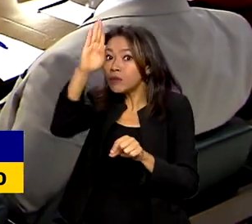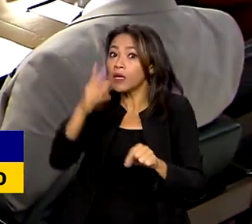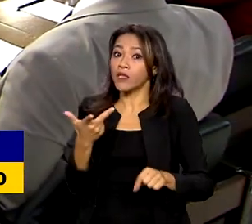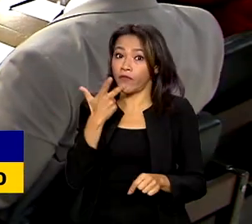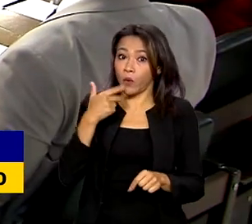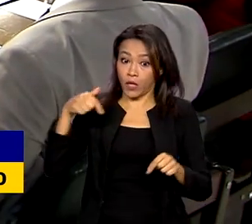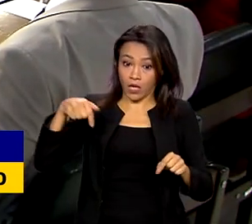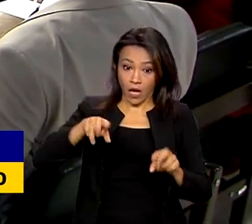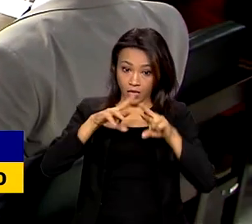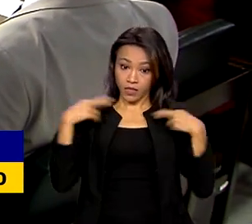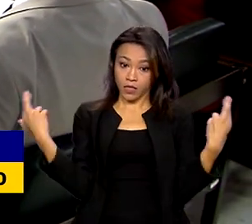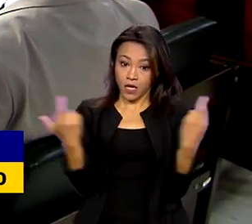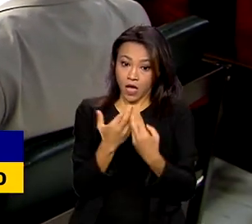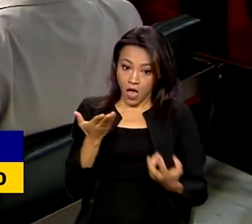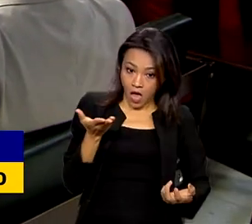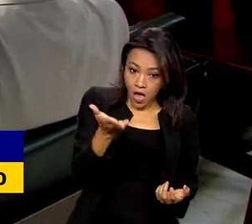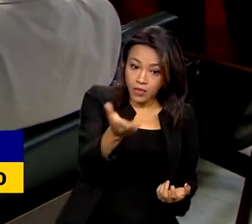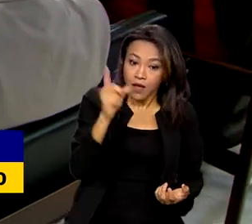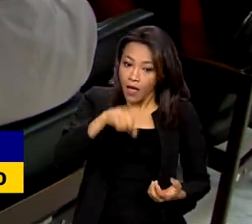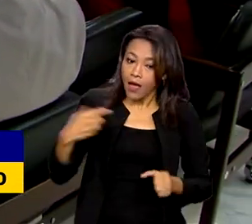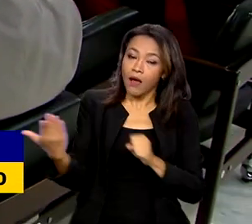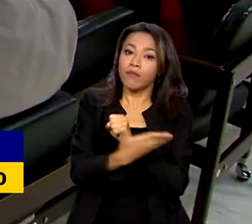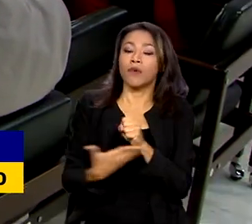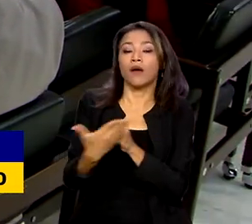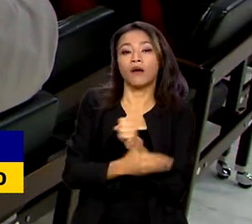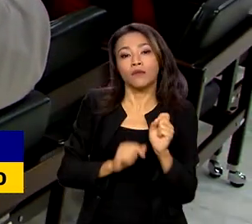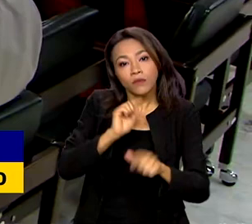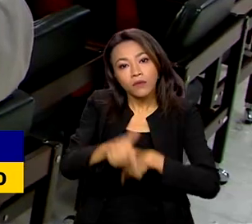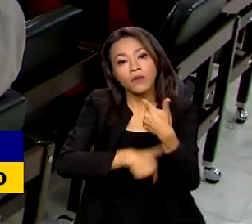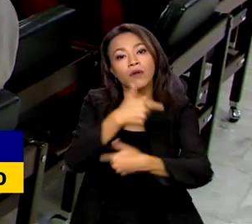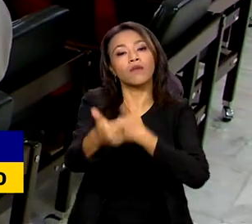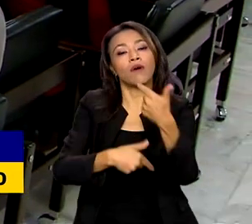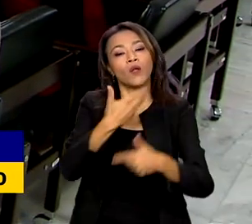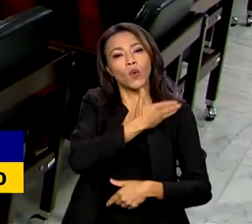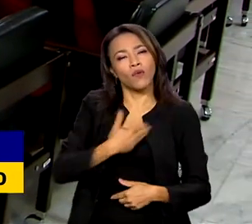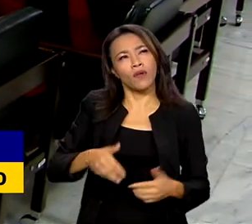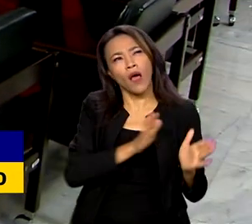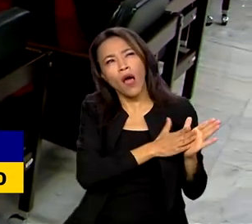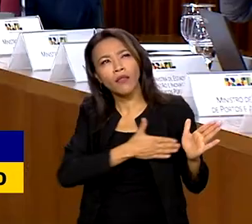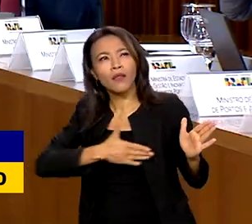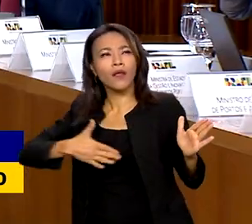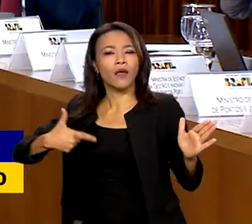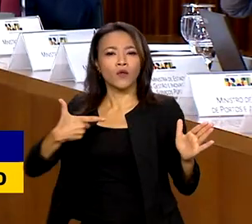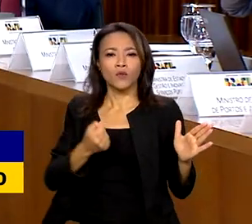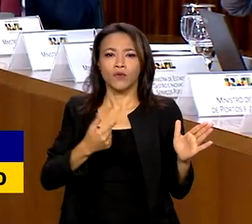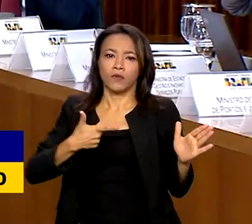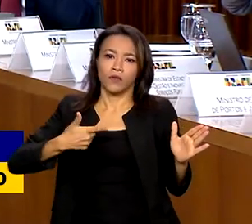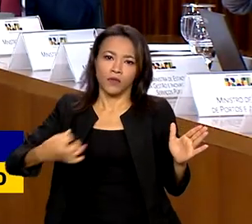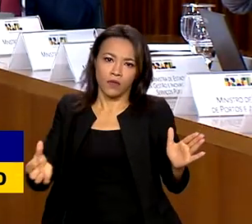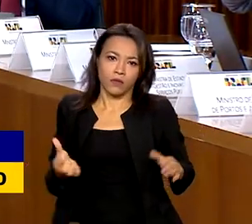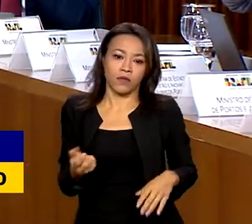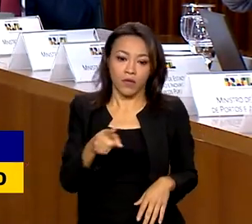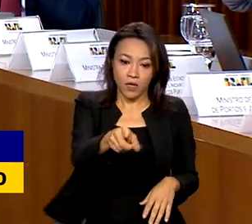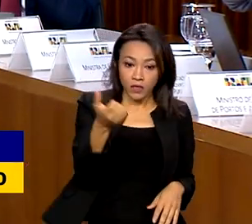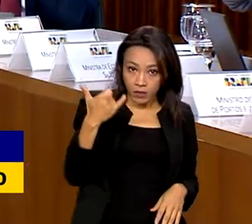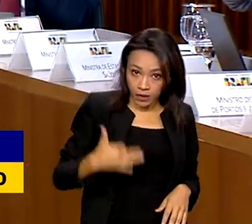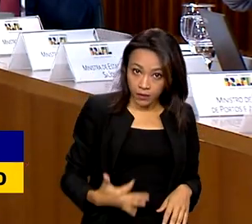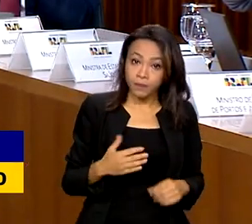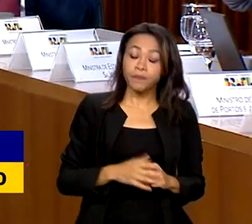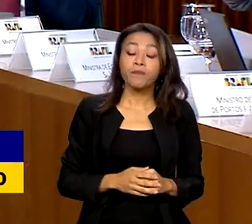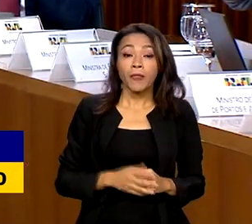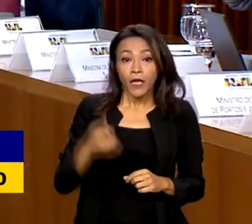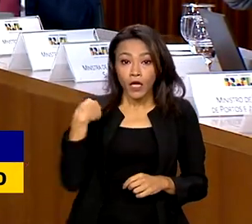reunião de hoje servirá de base para o trabalho do governo até o fim de 2026. Que a gente possa sair daqui